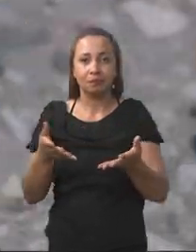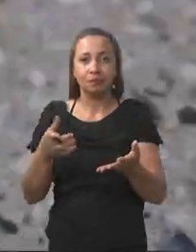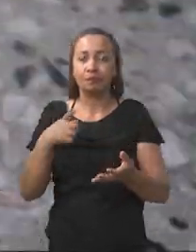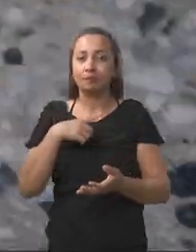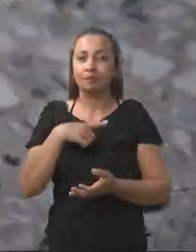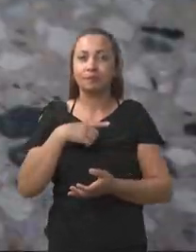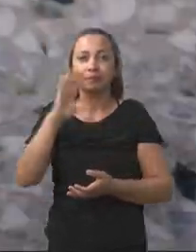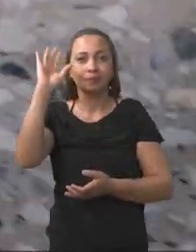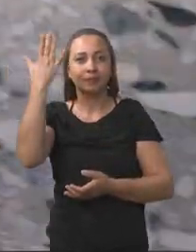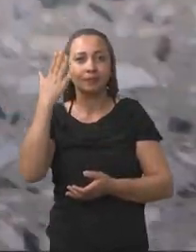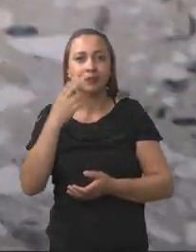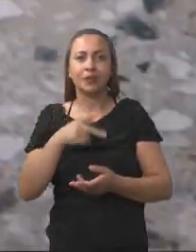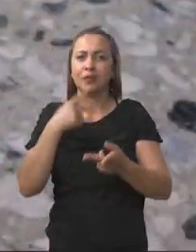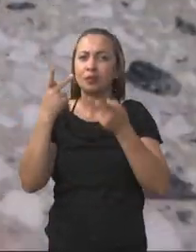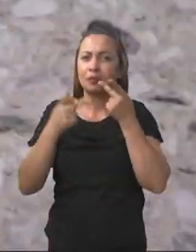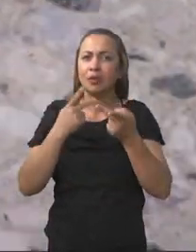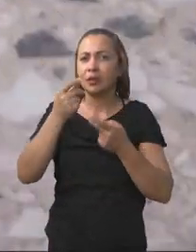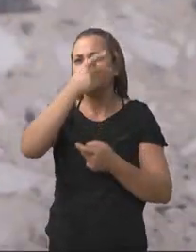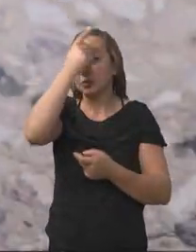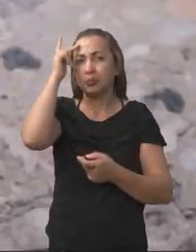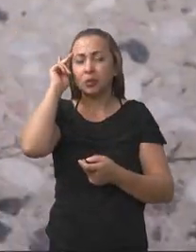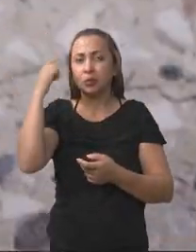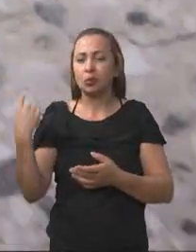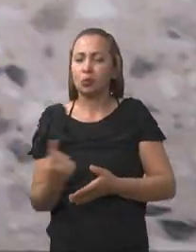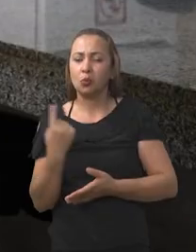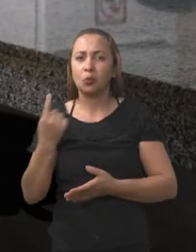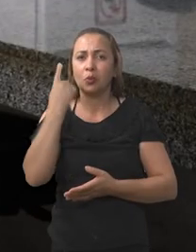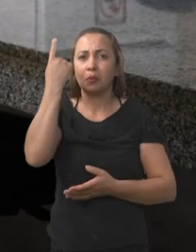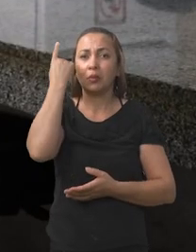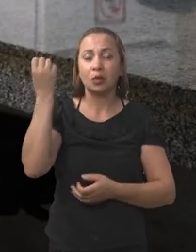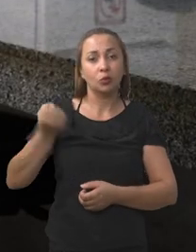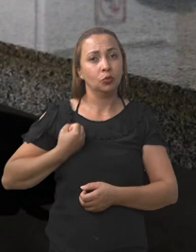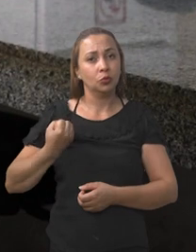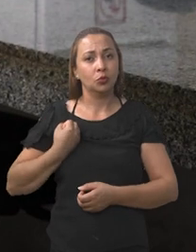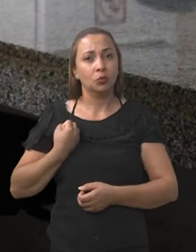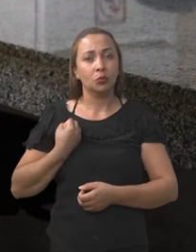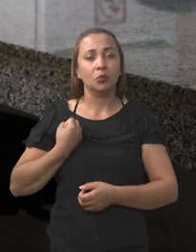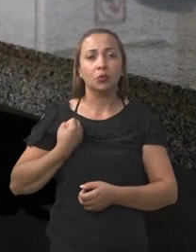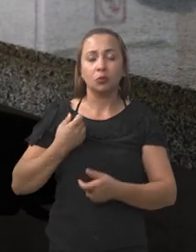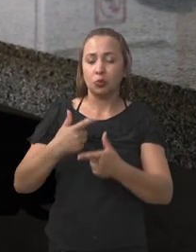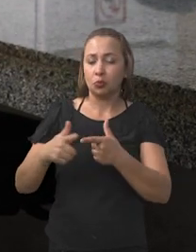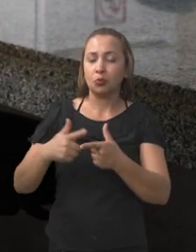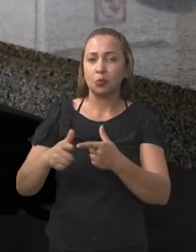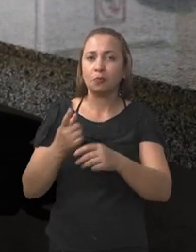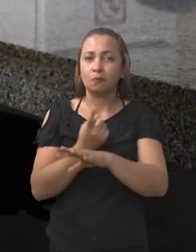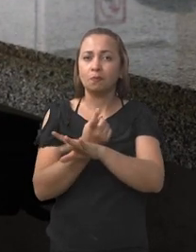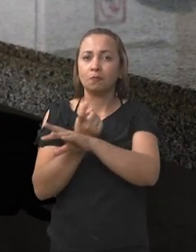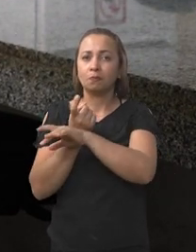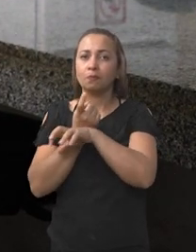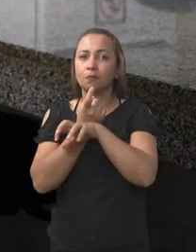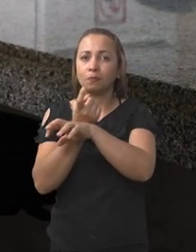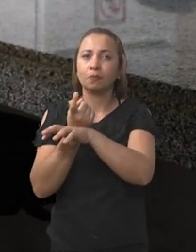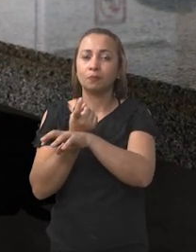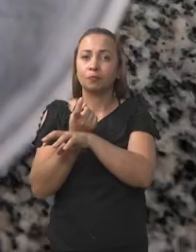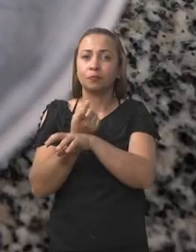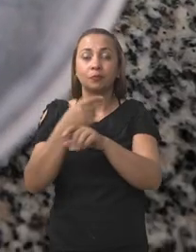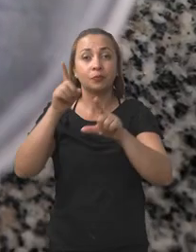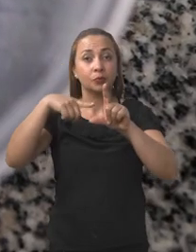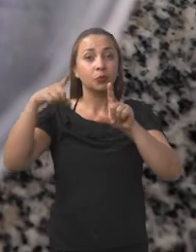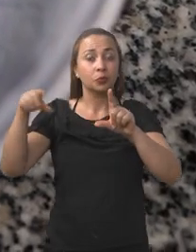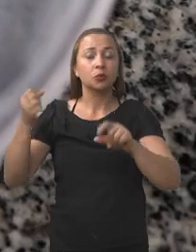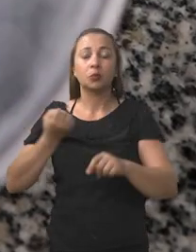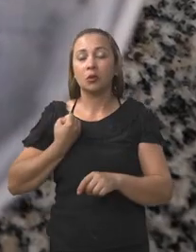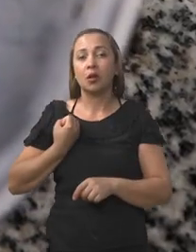que tem havido relatos de aumento do número de casos de escorpionismo. Entretanto, os dados ainda estão